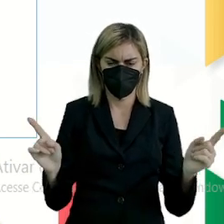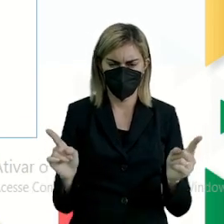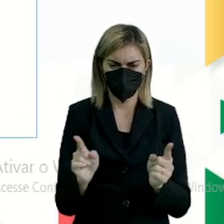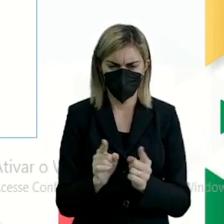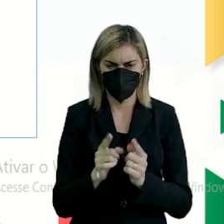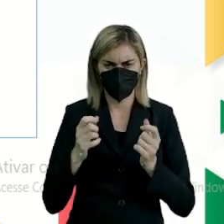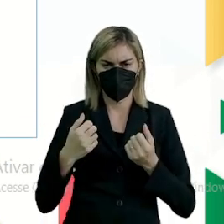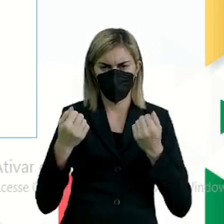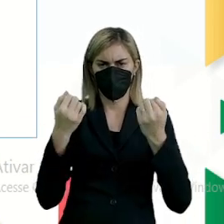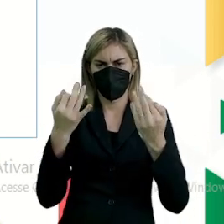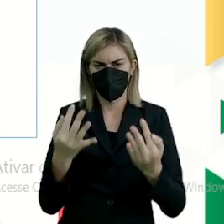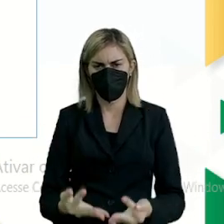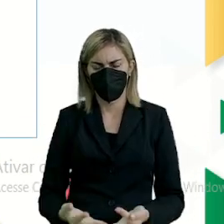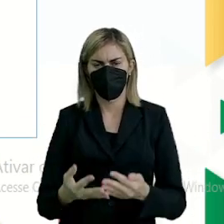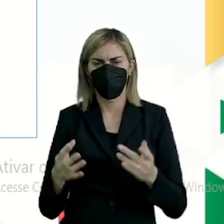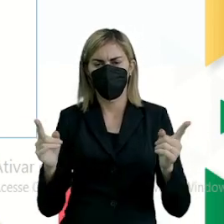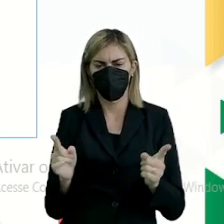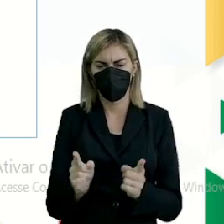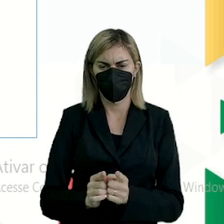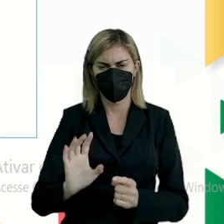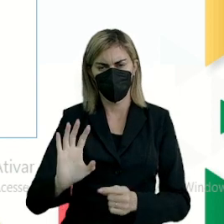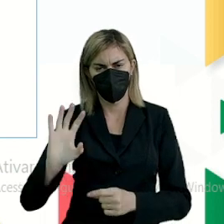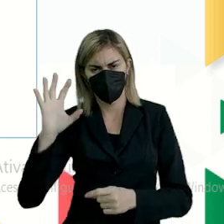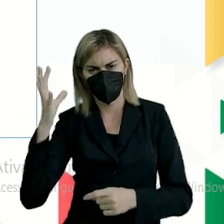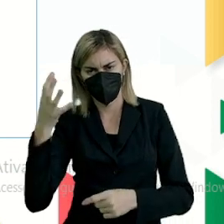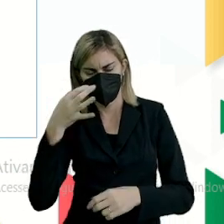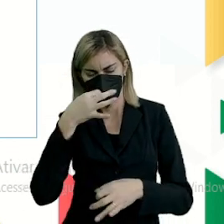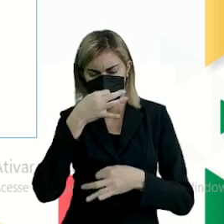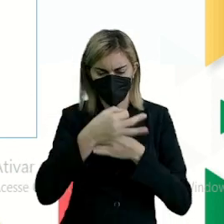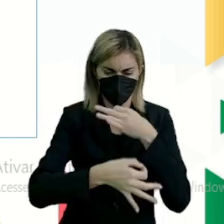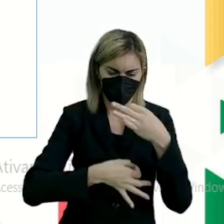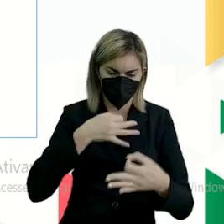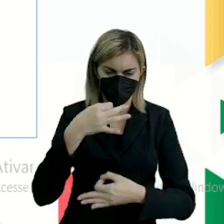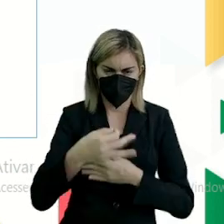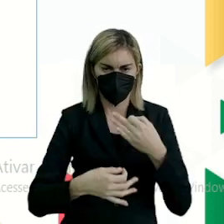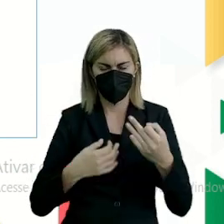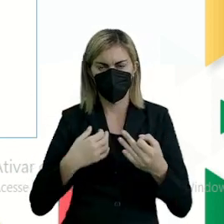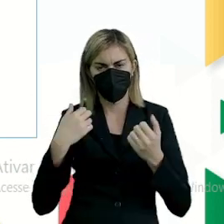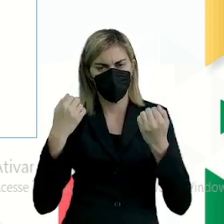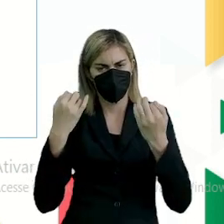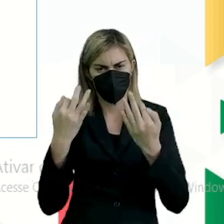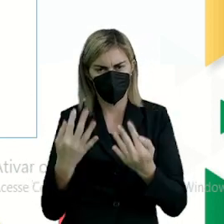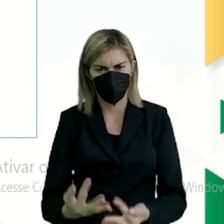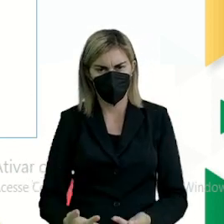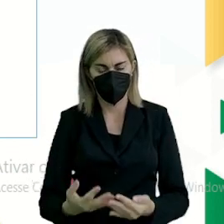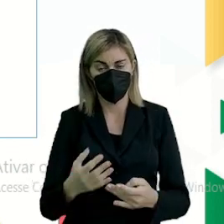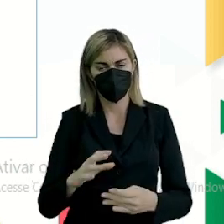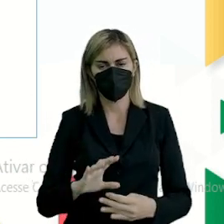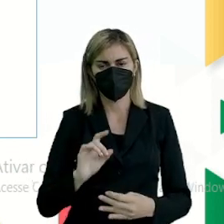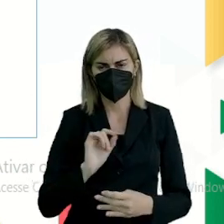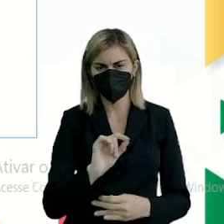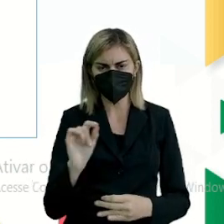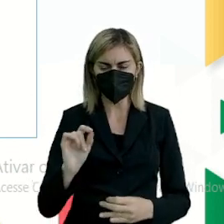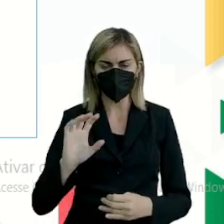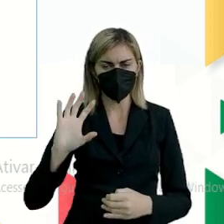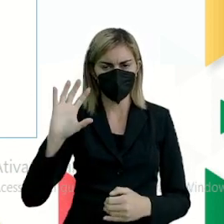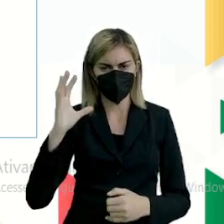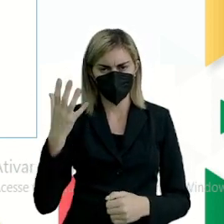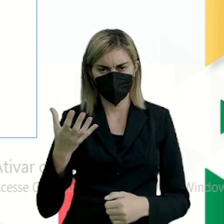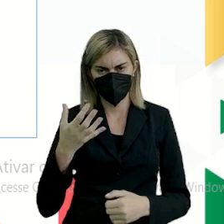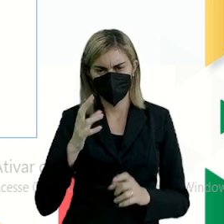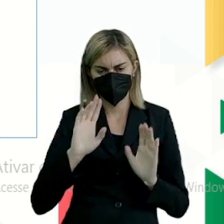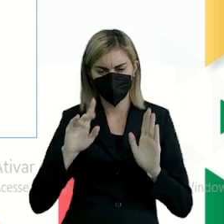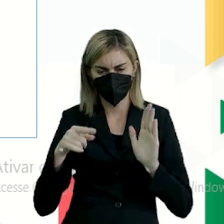explicação. Distinção entre um fato e uma opinião relativa a esse fato. Os fatos são